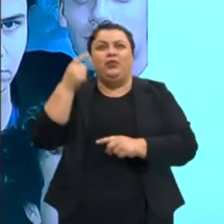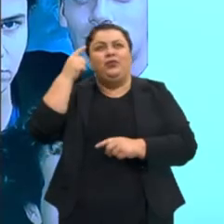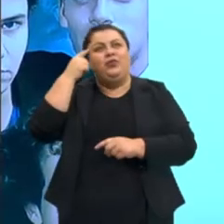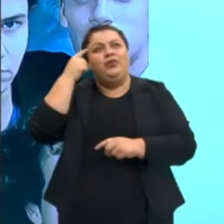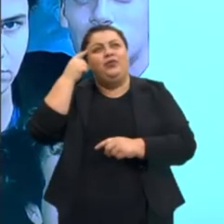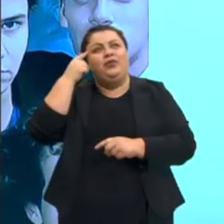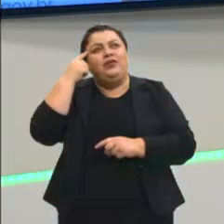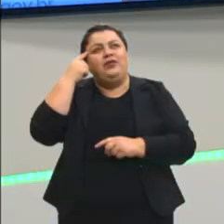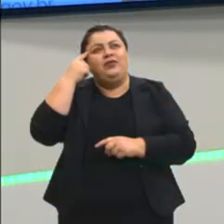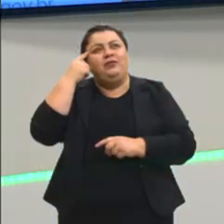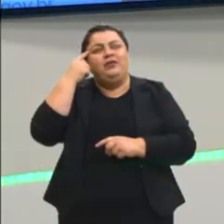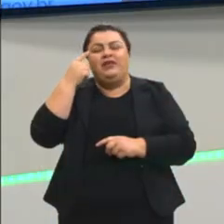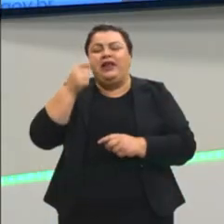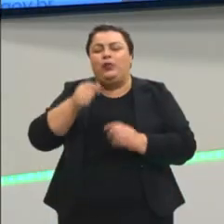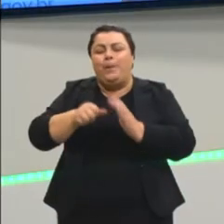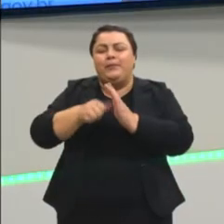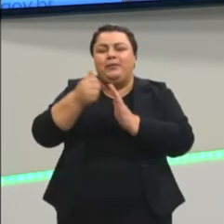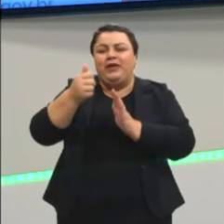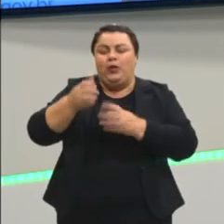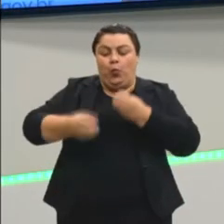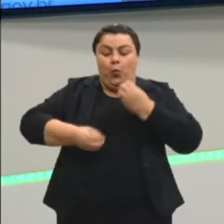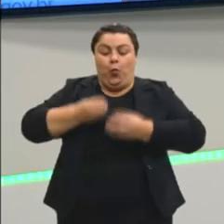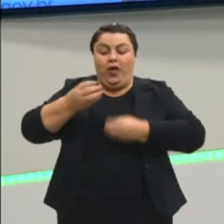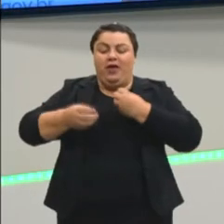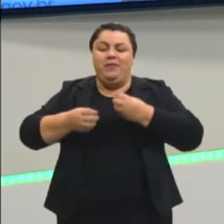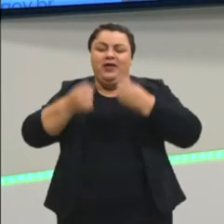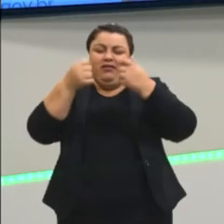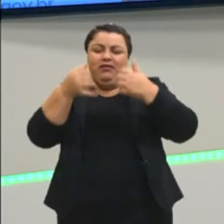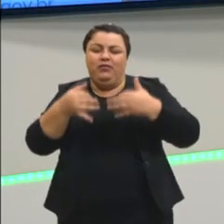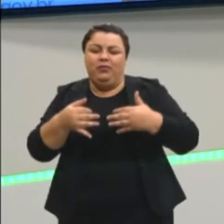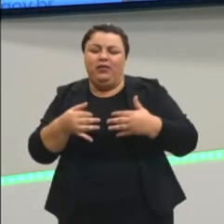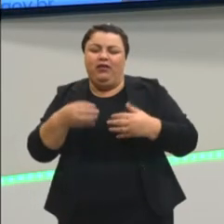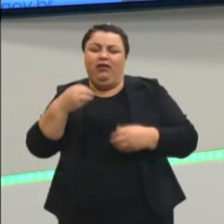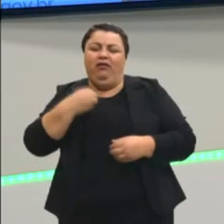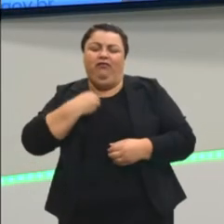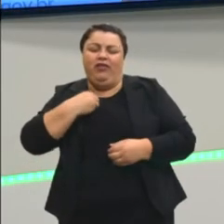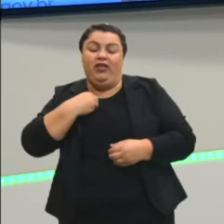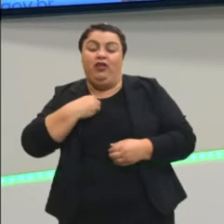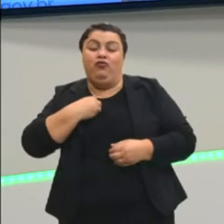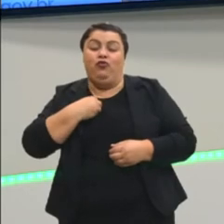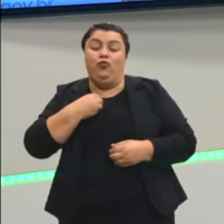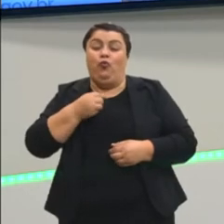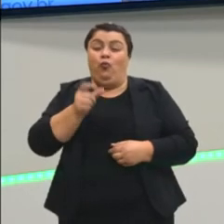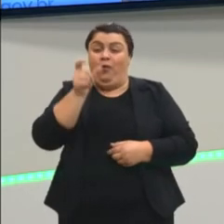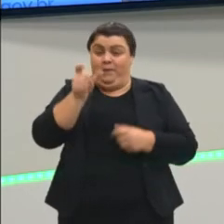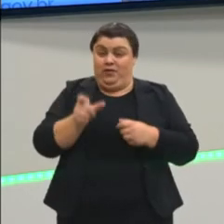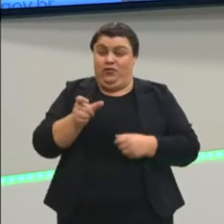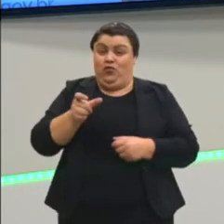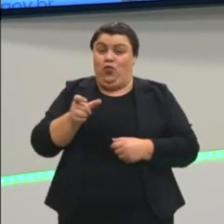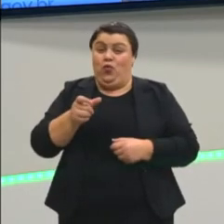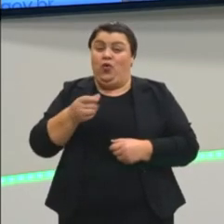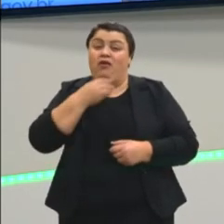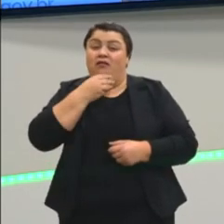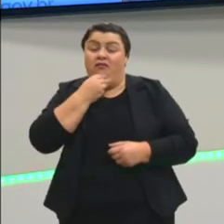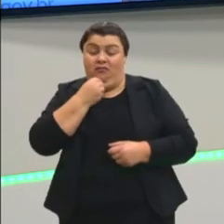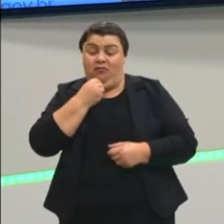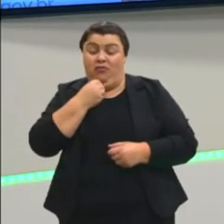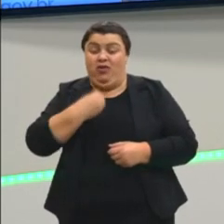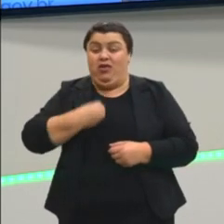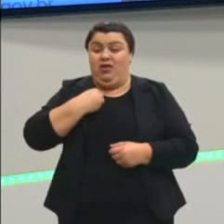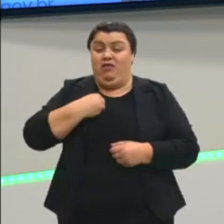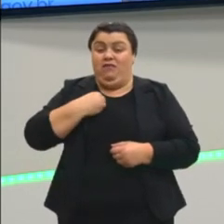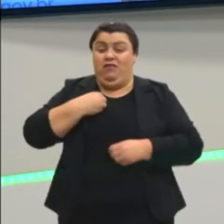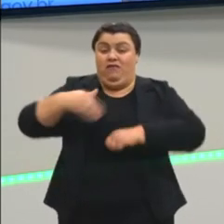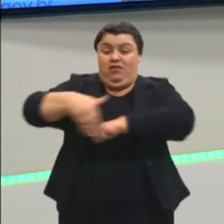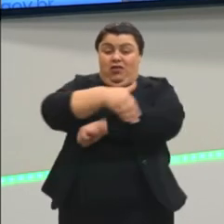primeiro poema que fala sobre a situação de um homem que está na rua comendo lixo. A gente passa